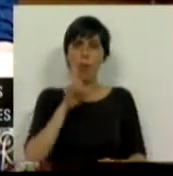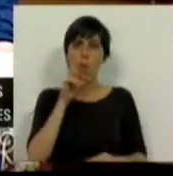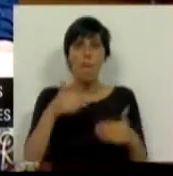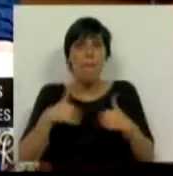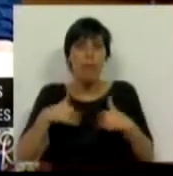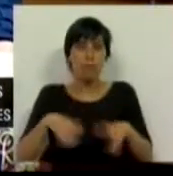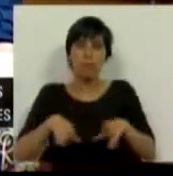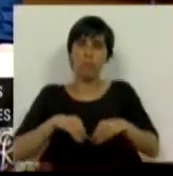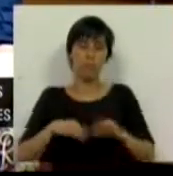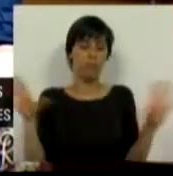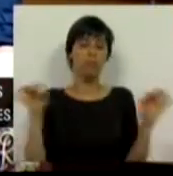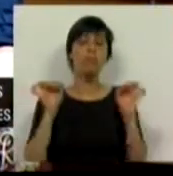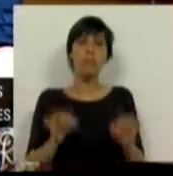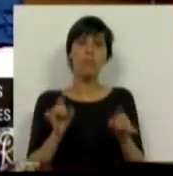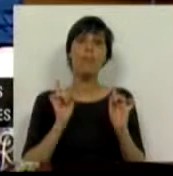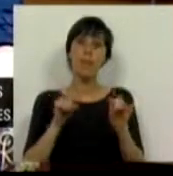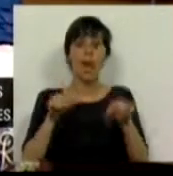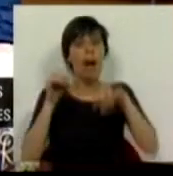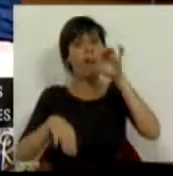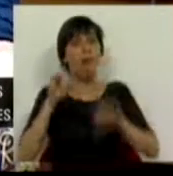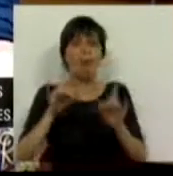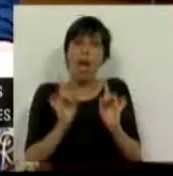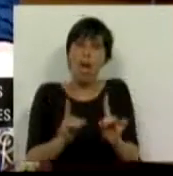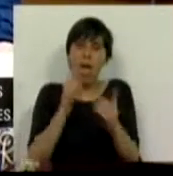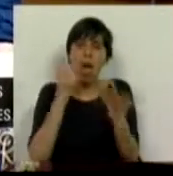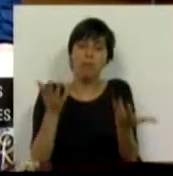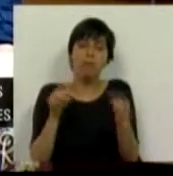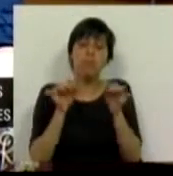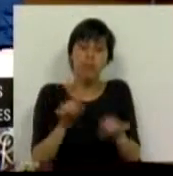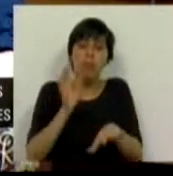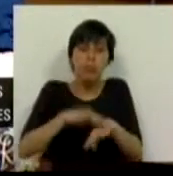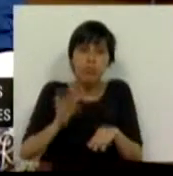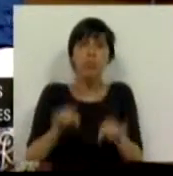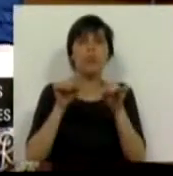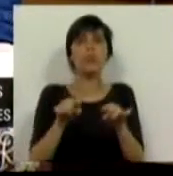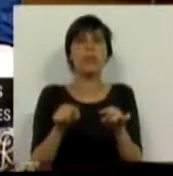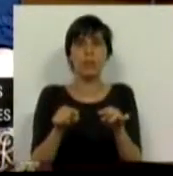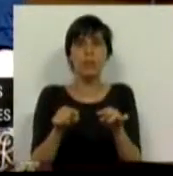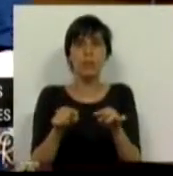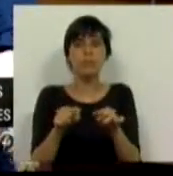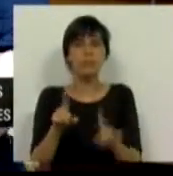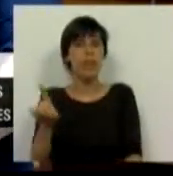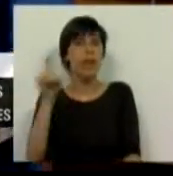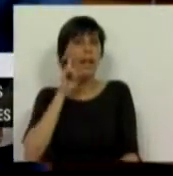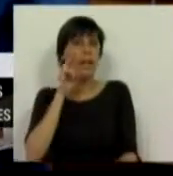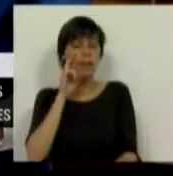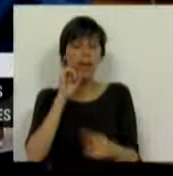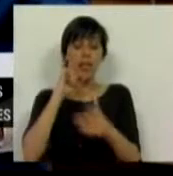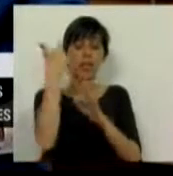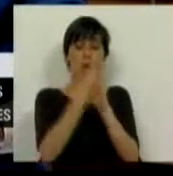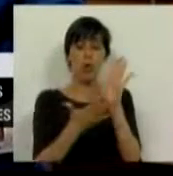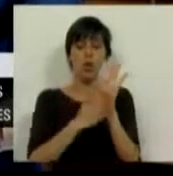para nós e é isto que está aqui em causa e é exatamente por isto e pela defesa da